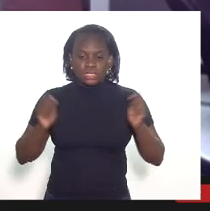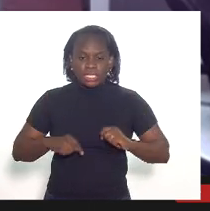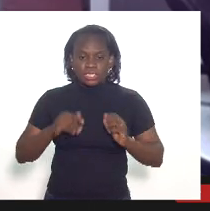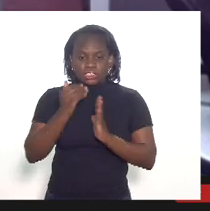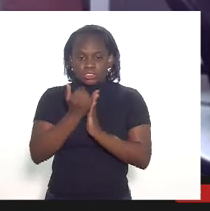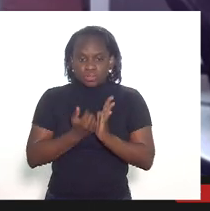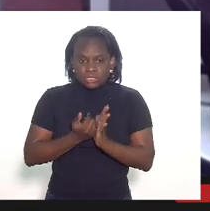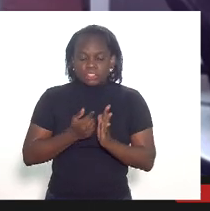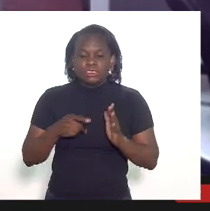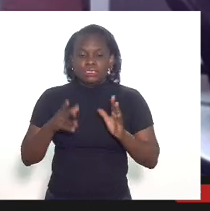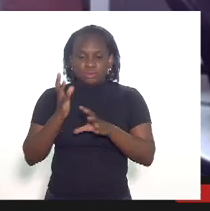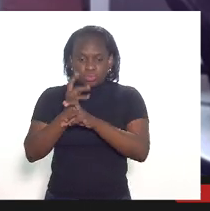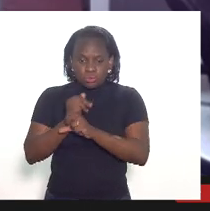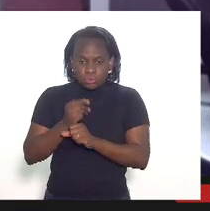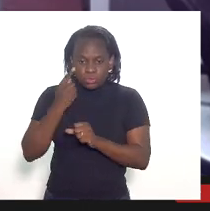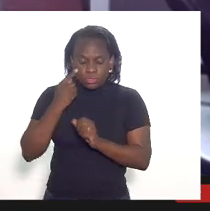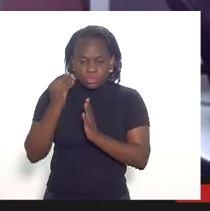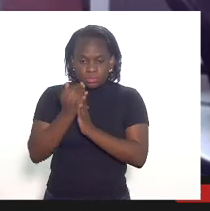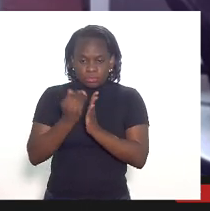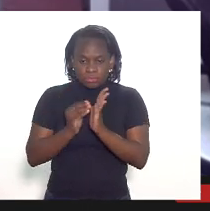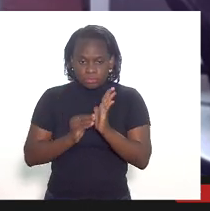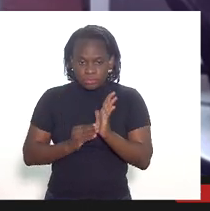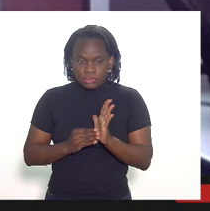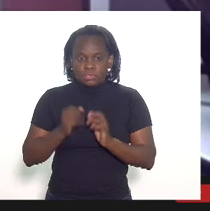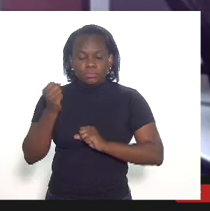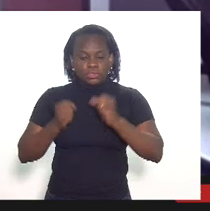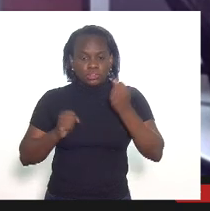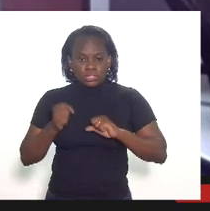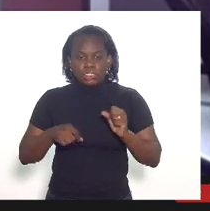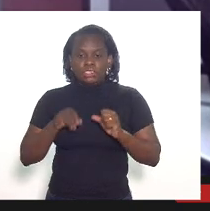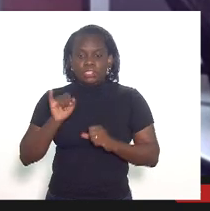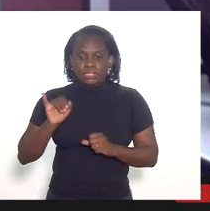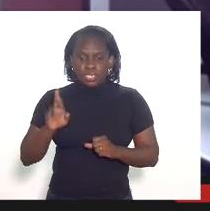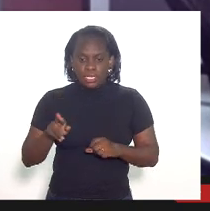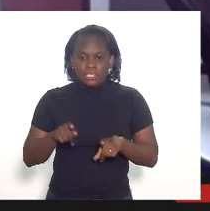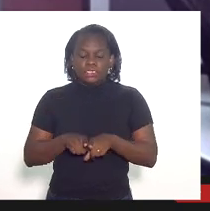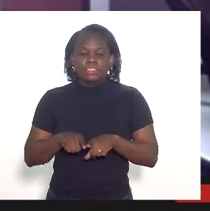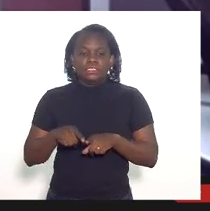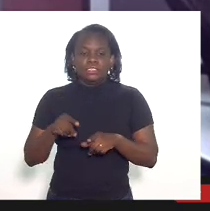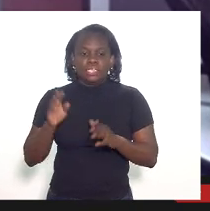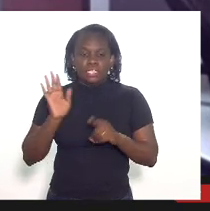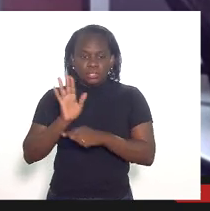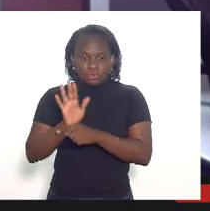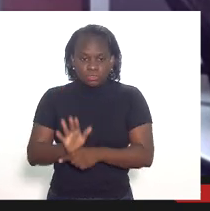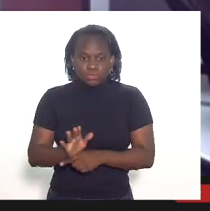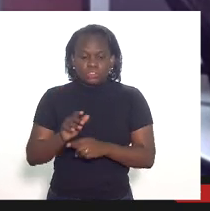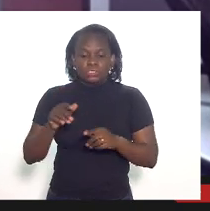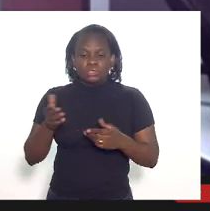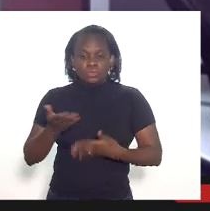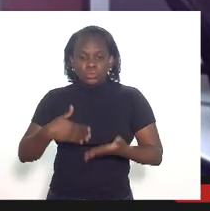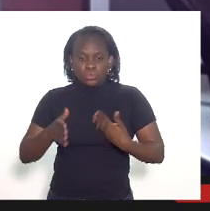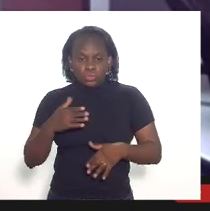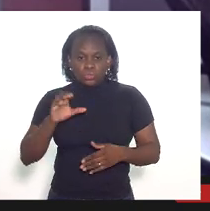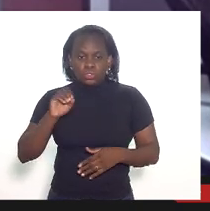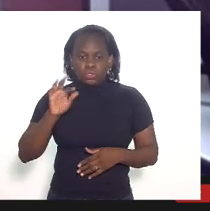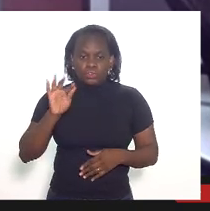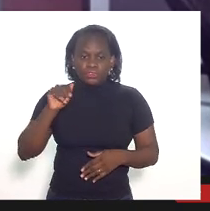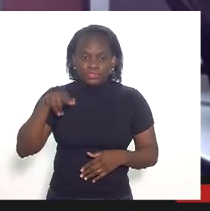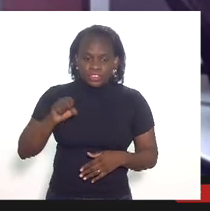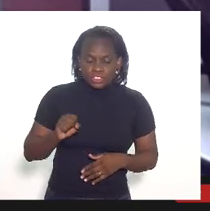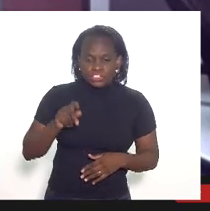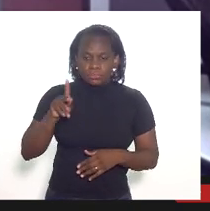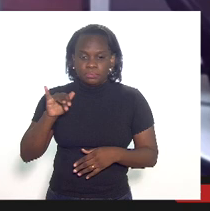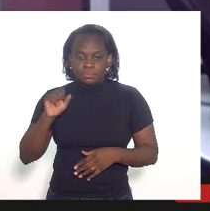apuração da receita líquida da produção do imposto de renda da contribuição sobre o lucro líquido COFINS PIS